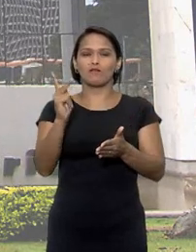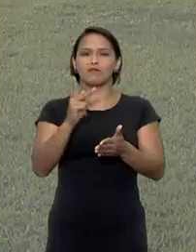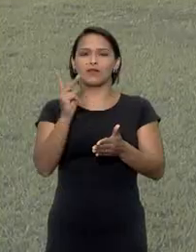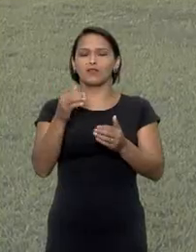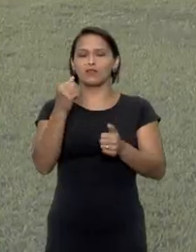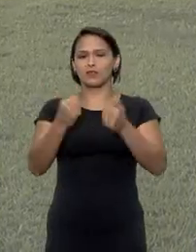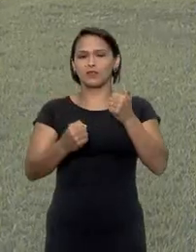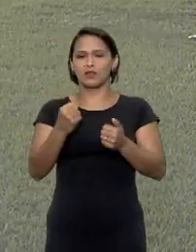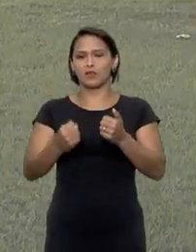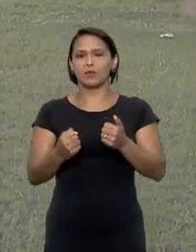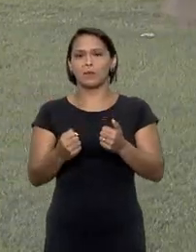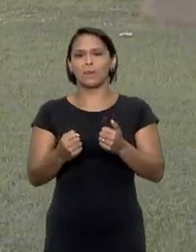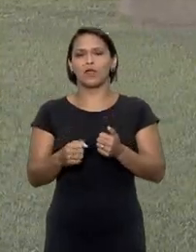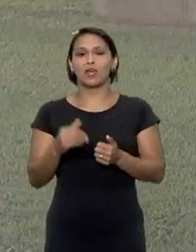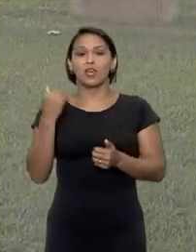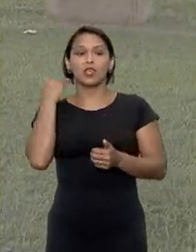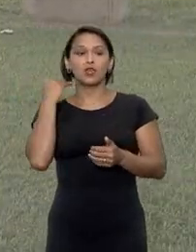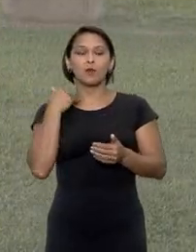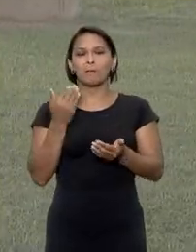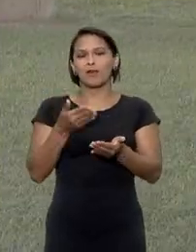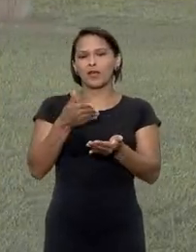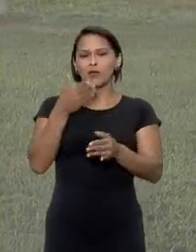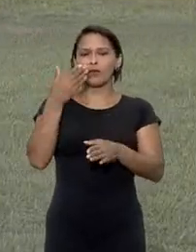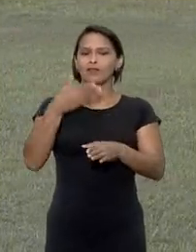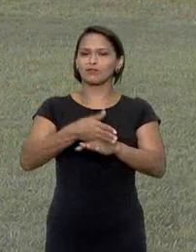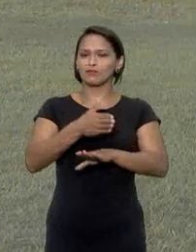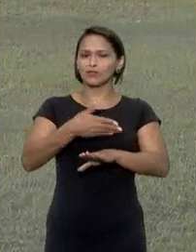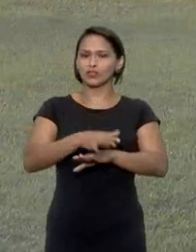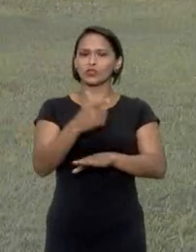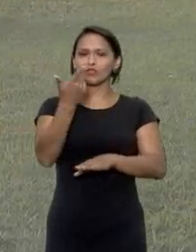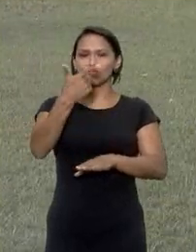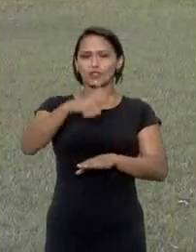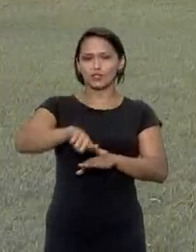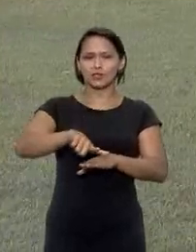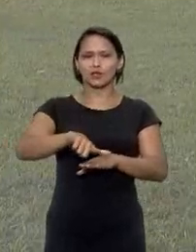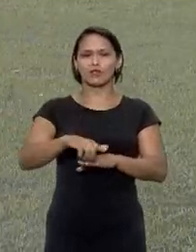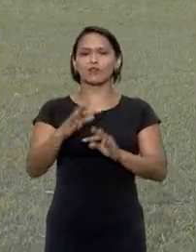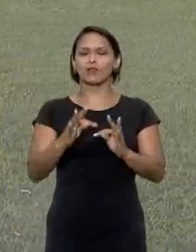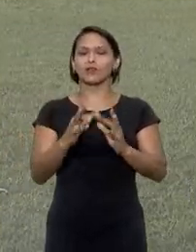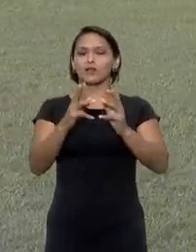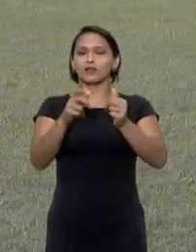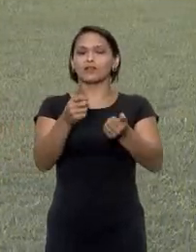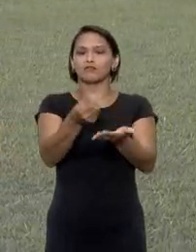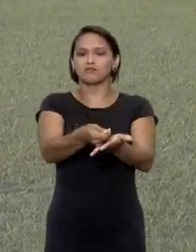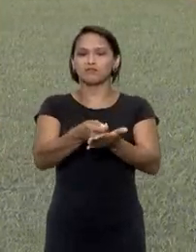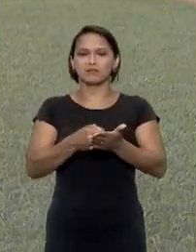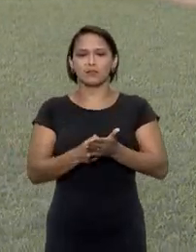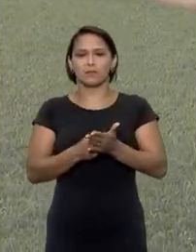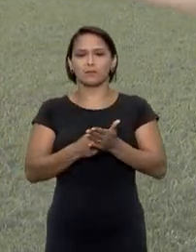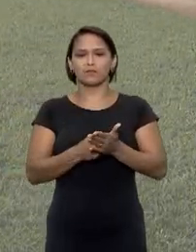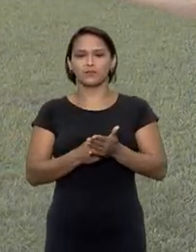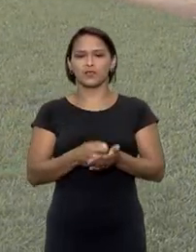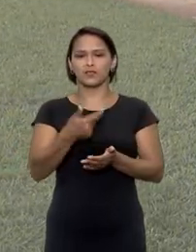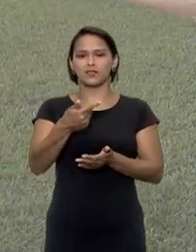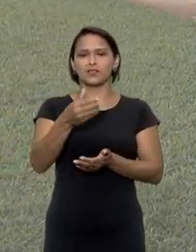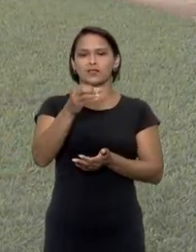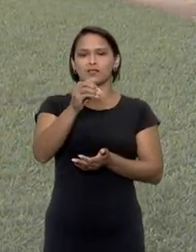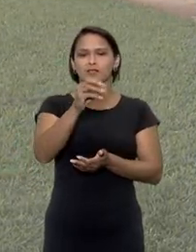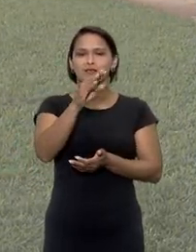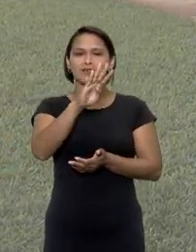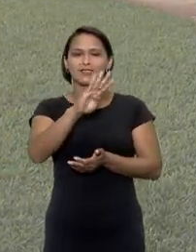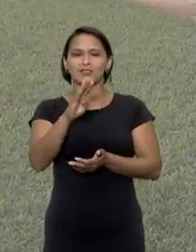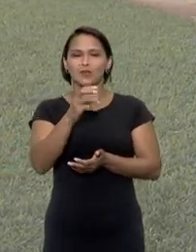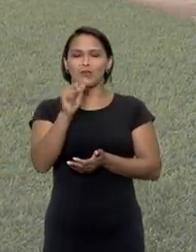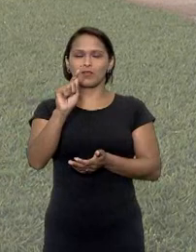veículo por isso o banco entrou com o recurso no Superior Tribunal de Justiça para que o valor total da dívida cerca de 104 mil